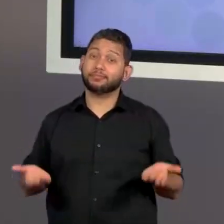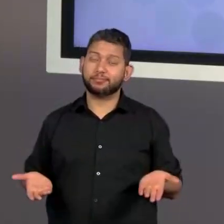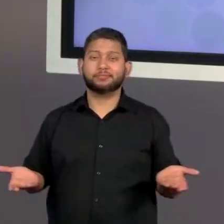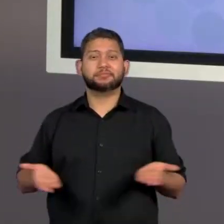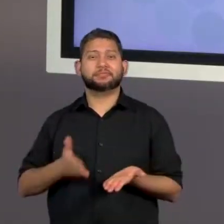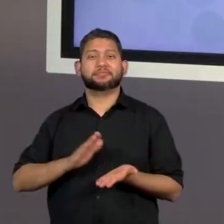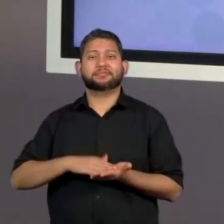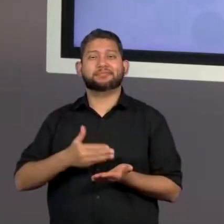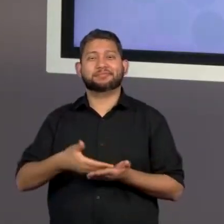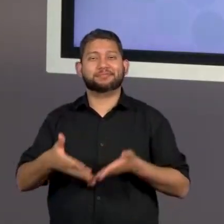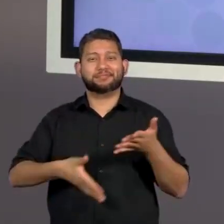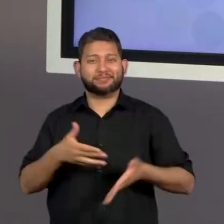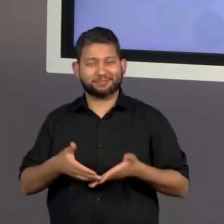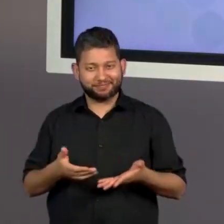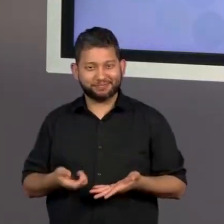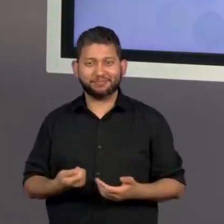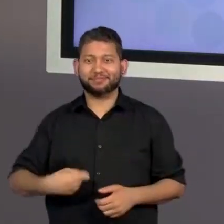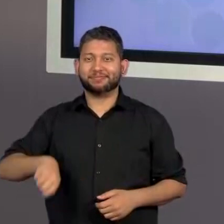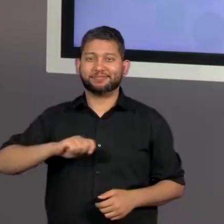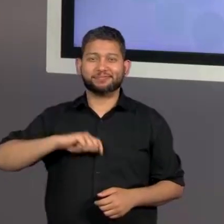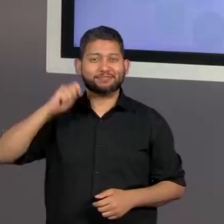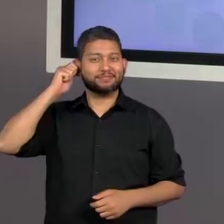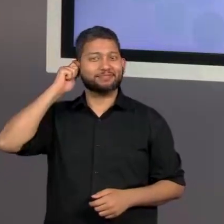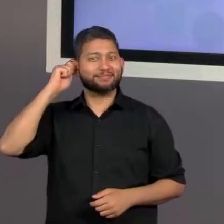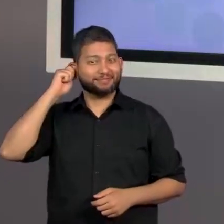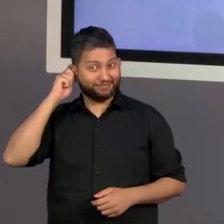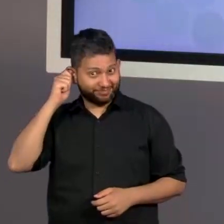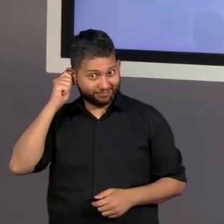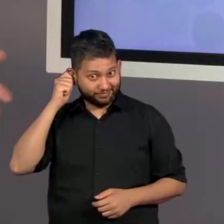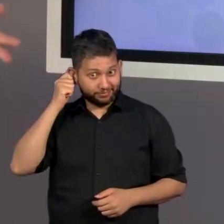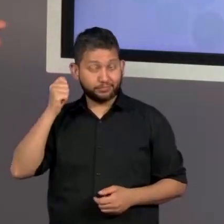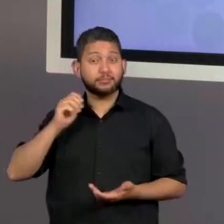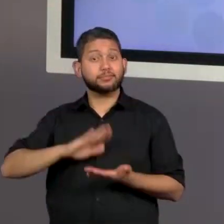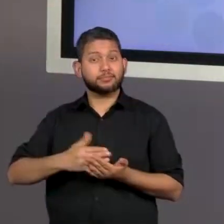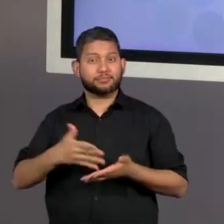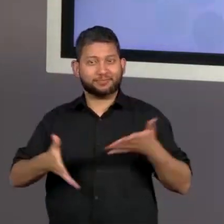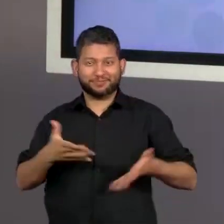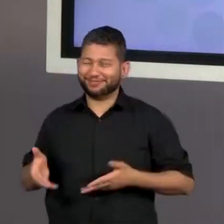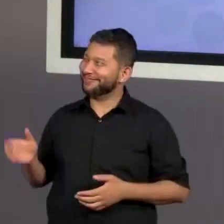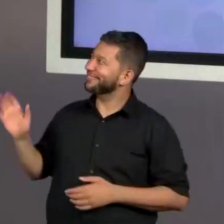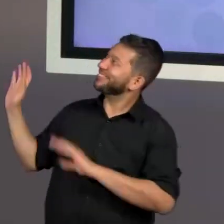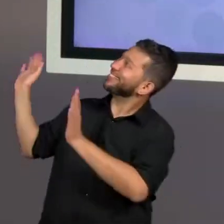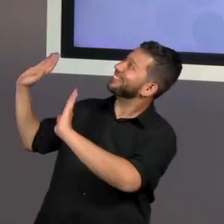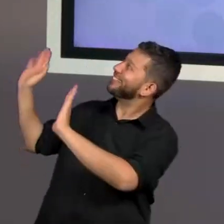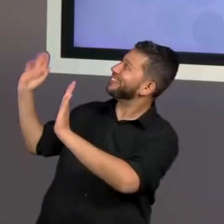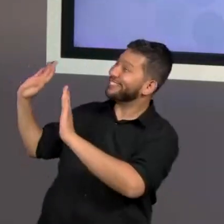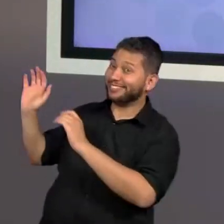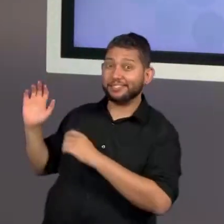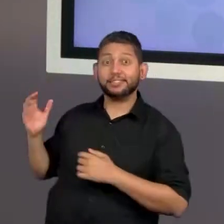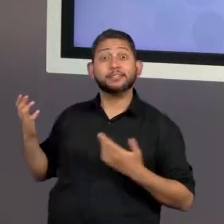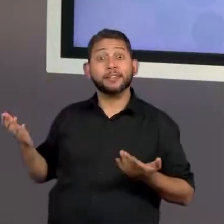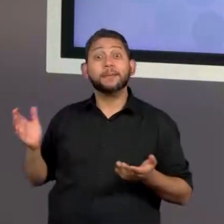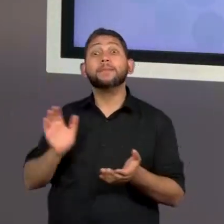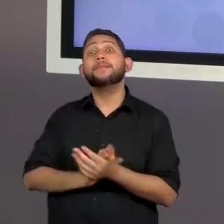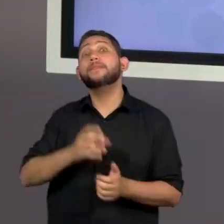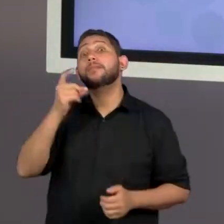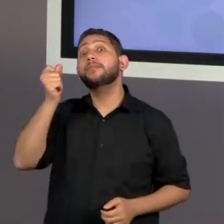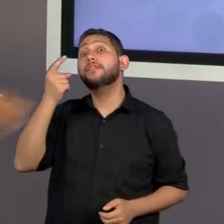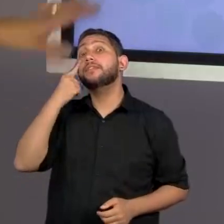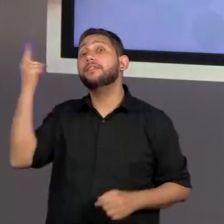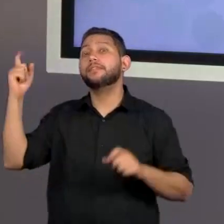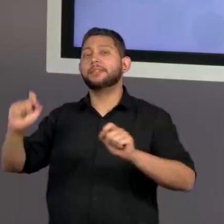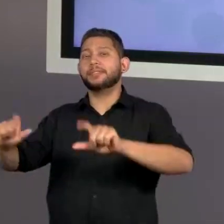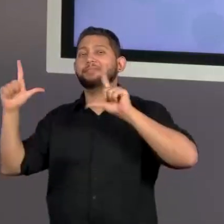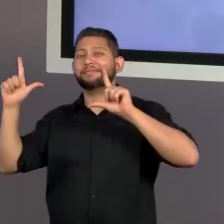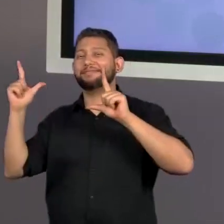e para esta aula também temos a presença ilustre do nosso intérprete de Libras, o Andrei. Olá, Andrei. Então vamos conhecer o título da aula